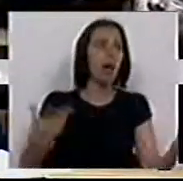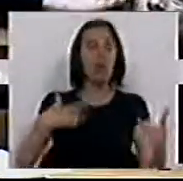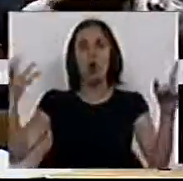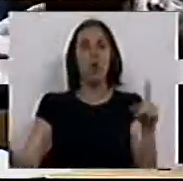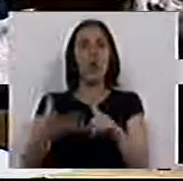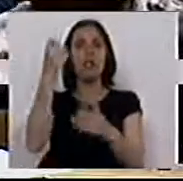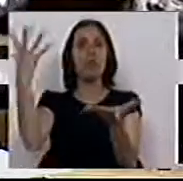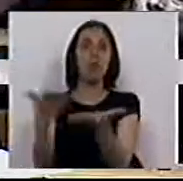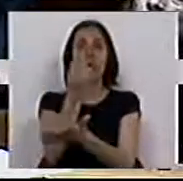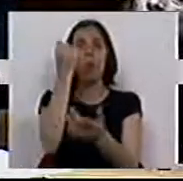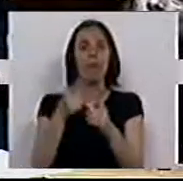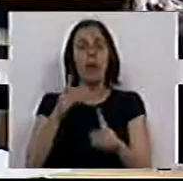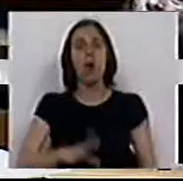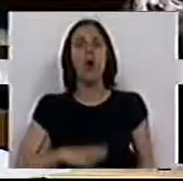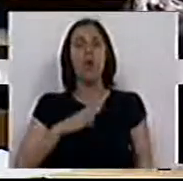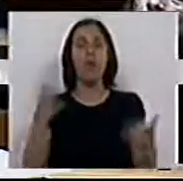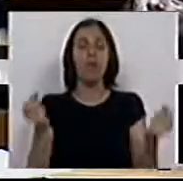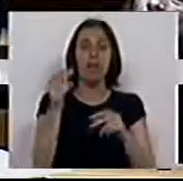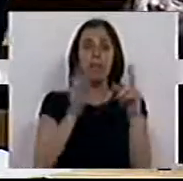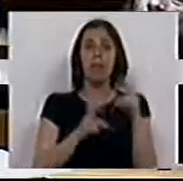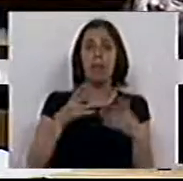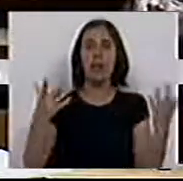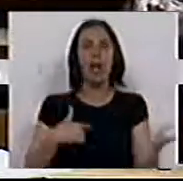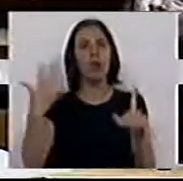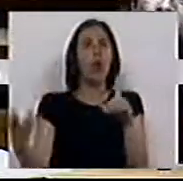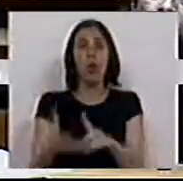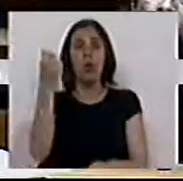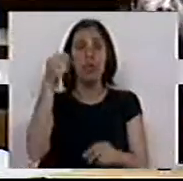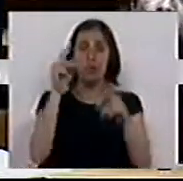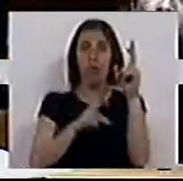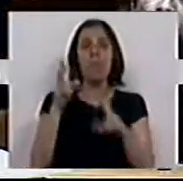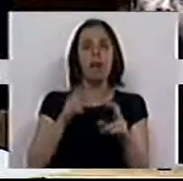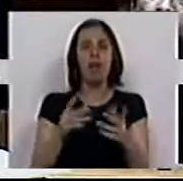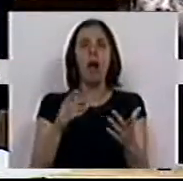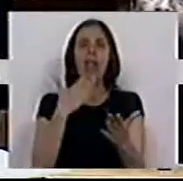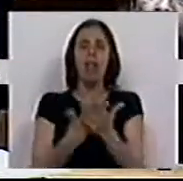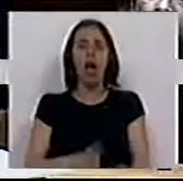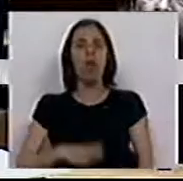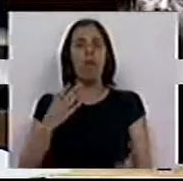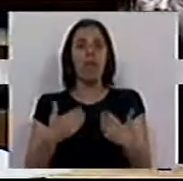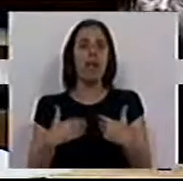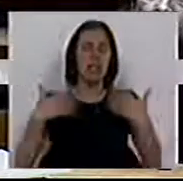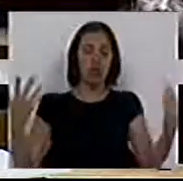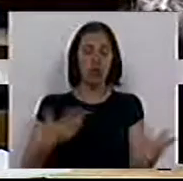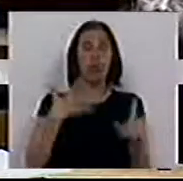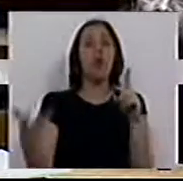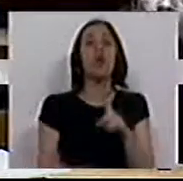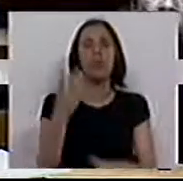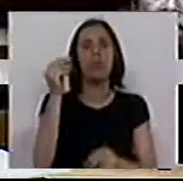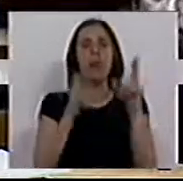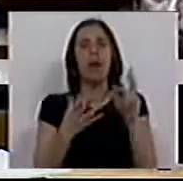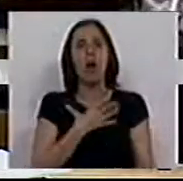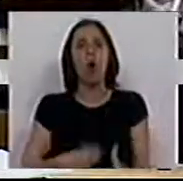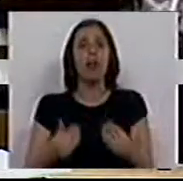conseguimos recuperar a confiança dos mercados, conseguimos que os mercados depositem confiança em nós, conseguimos que os